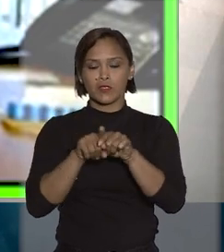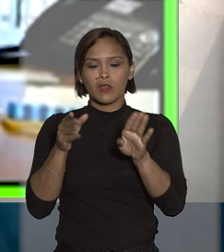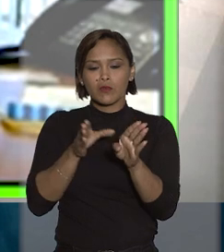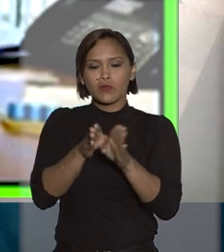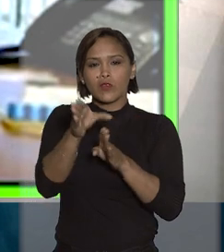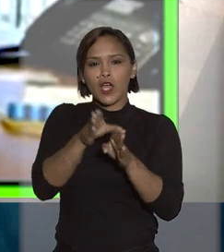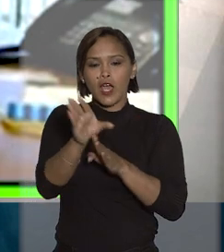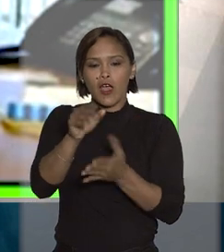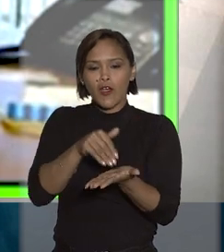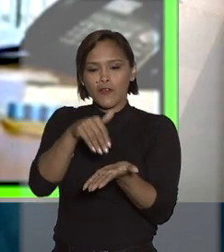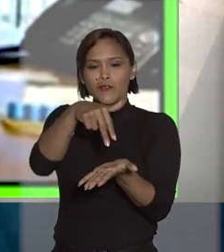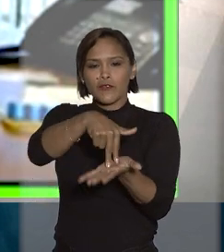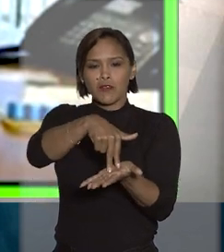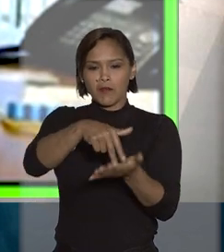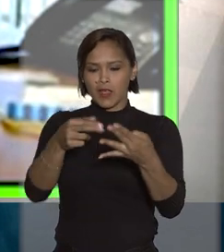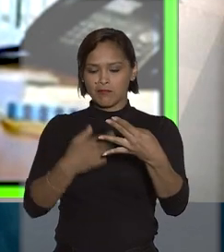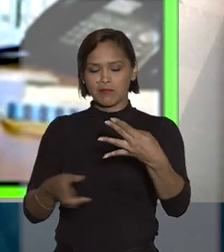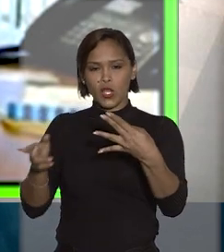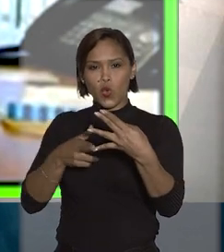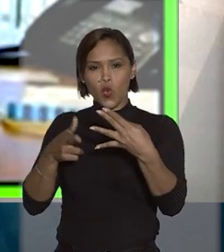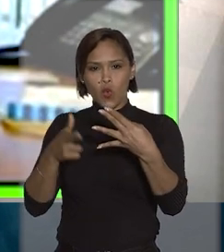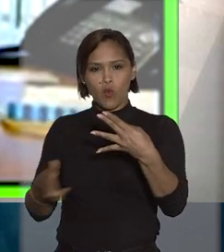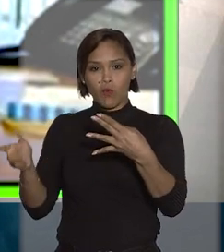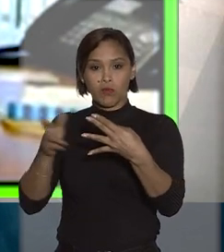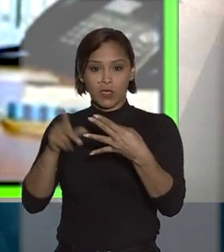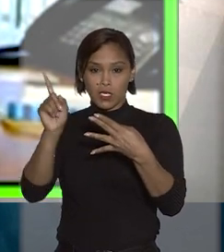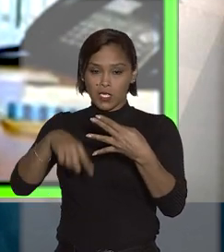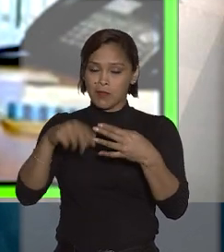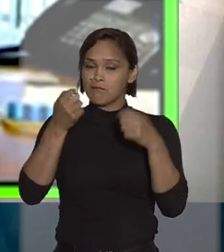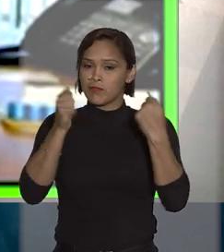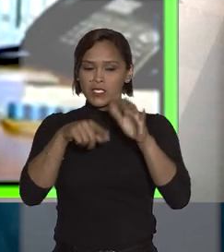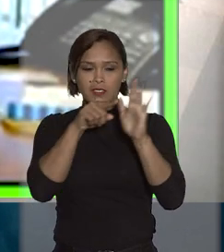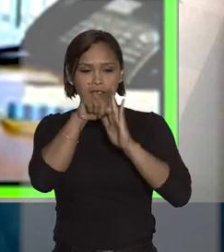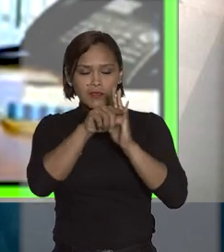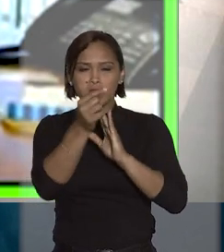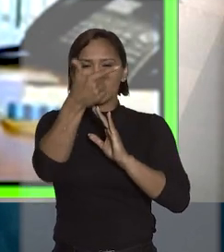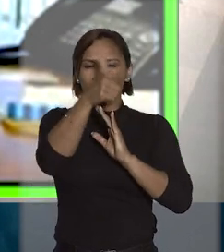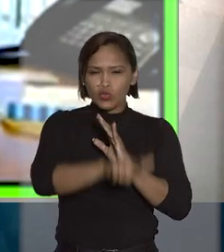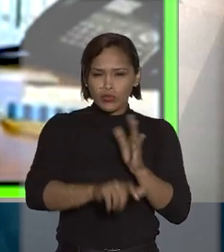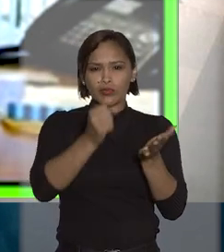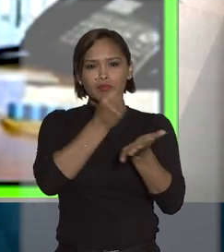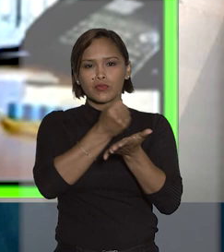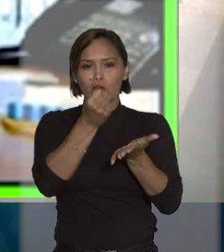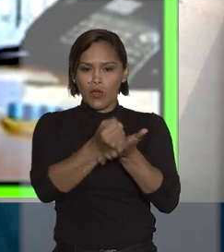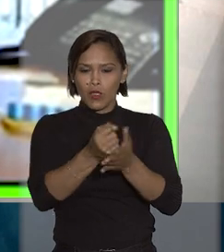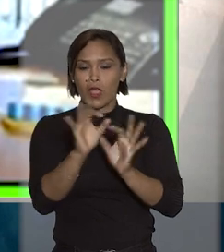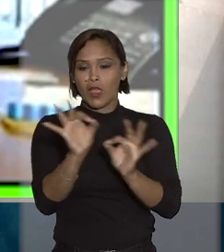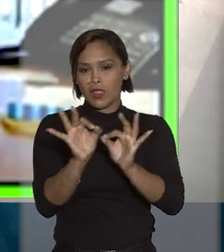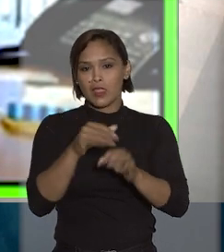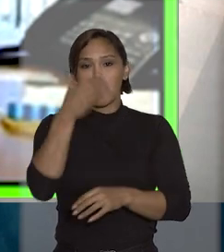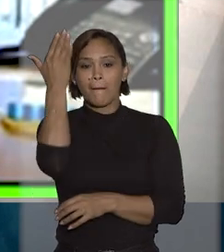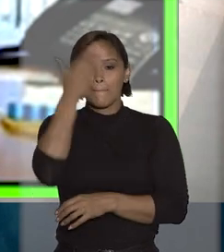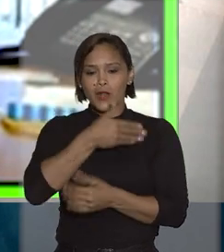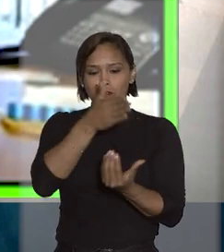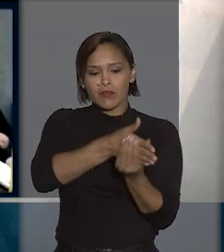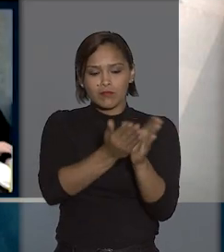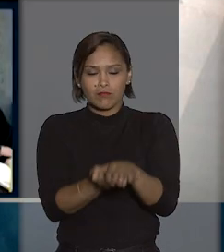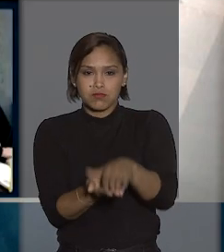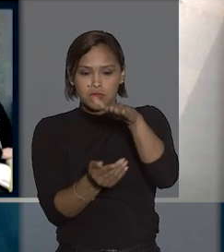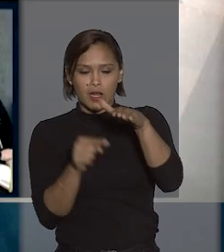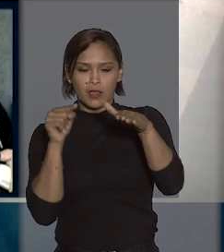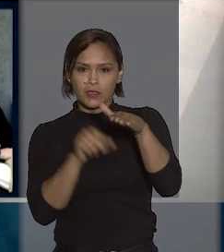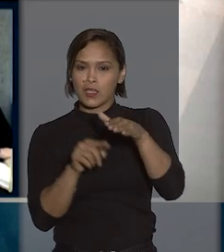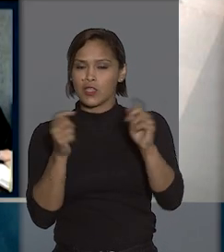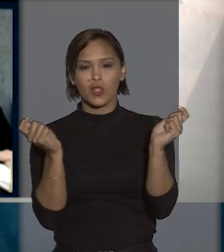orientação firmada pelas instâncias ordinárias demandaria reexame do contrato e do acervo probatório dos autos,